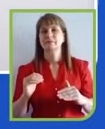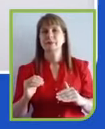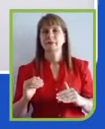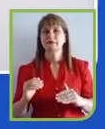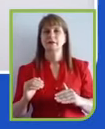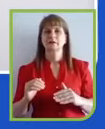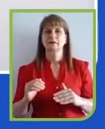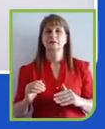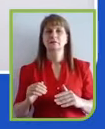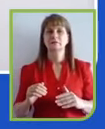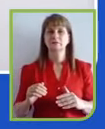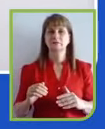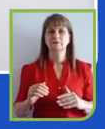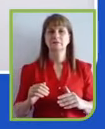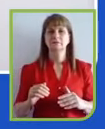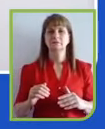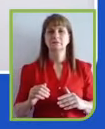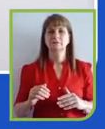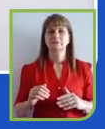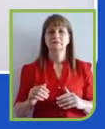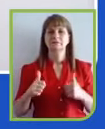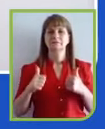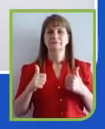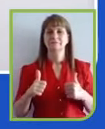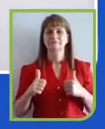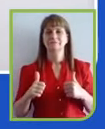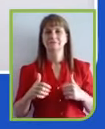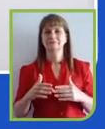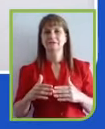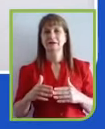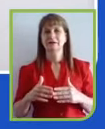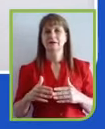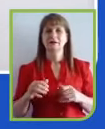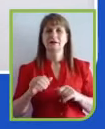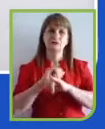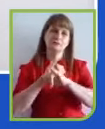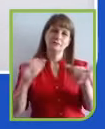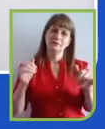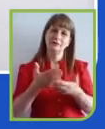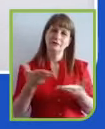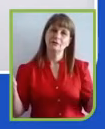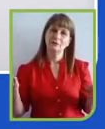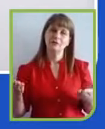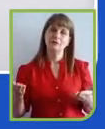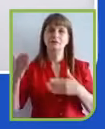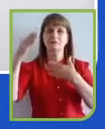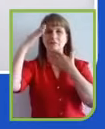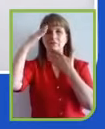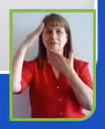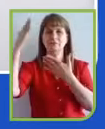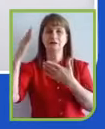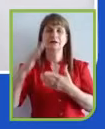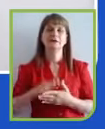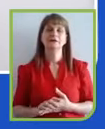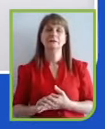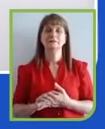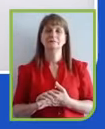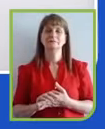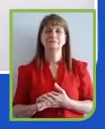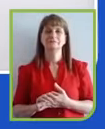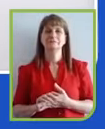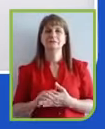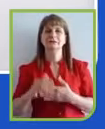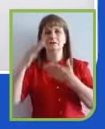Ricardo, sem mais delongas, era isso que eu tinha para esse momento, e vamos abordar as perguntas dos ouvintes. Obrigado, Rodolfo.